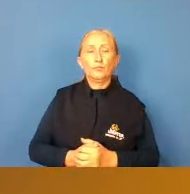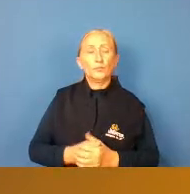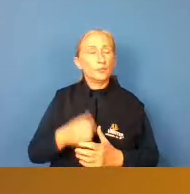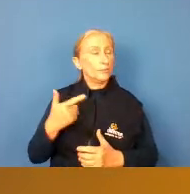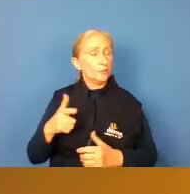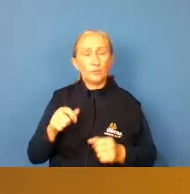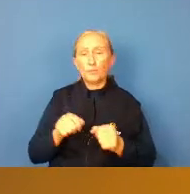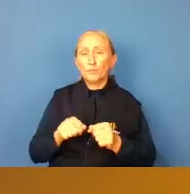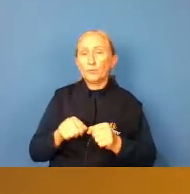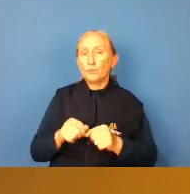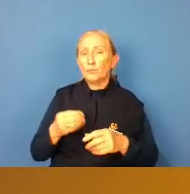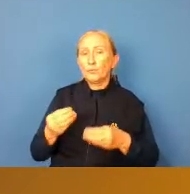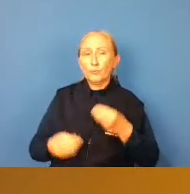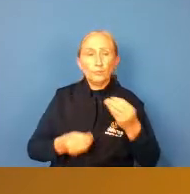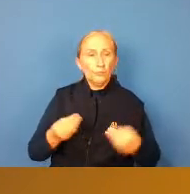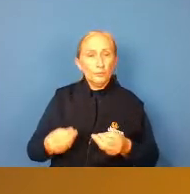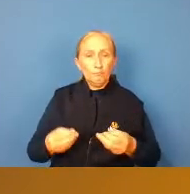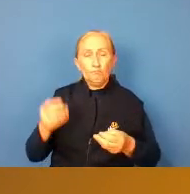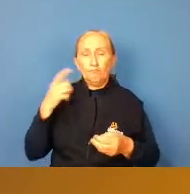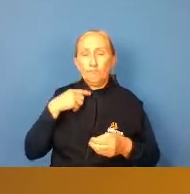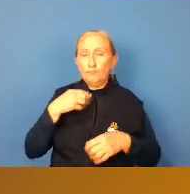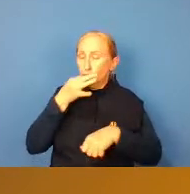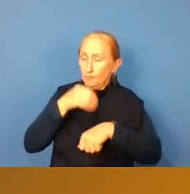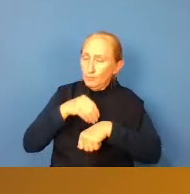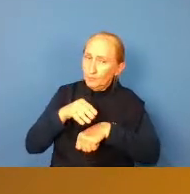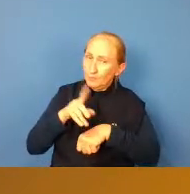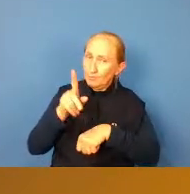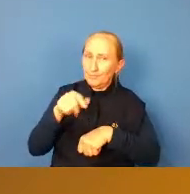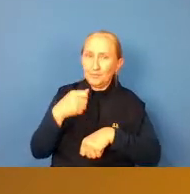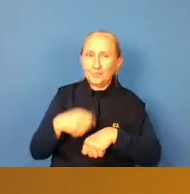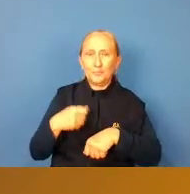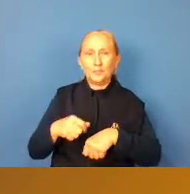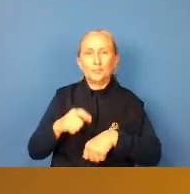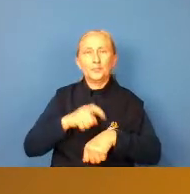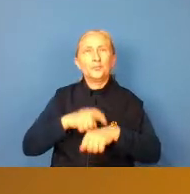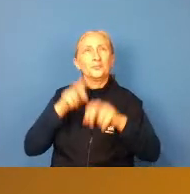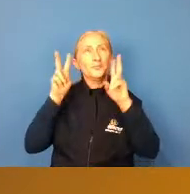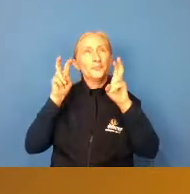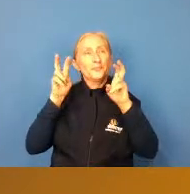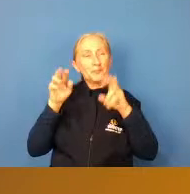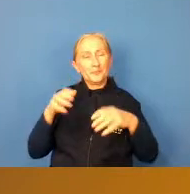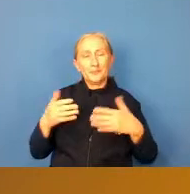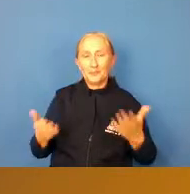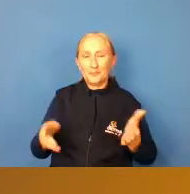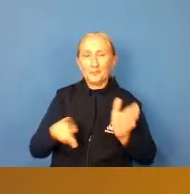tenha feito né já fica a sugestão aí para quem está precisando de temas para pesquisar